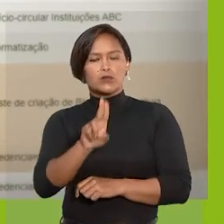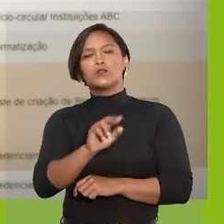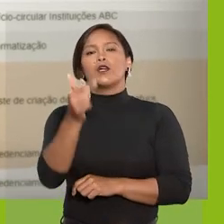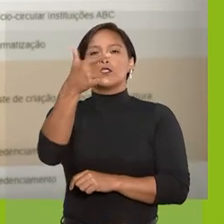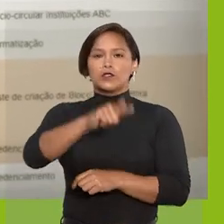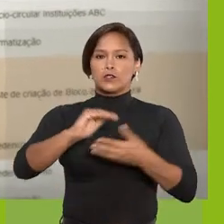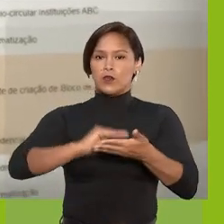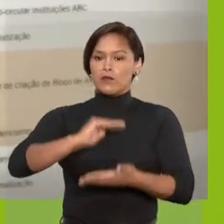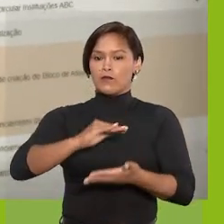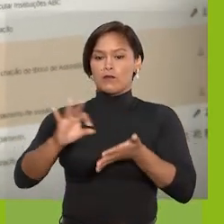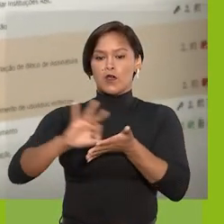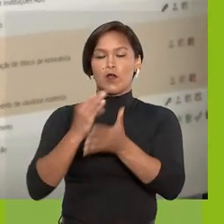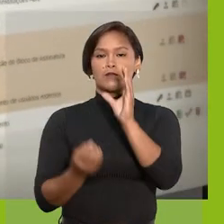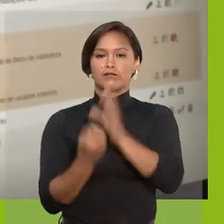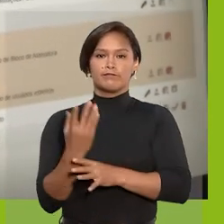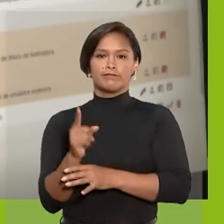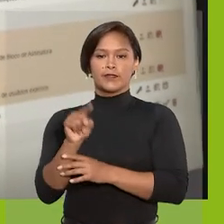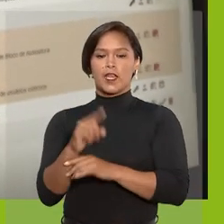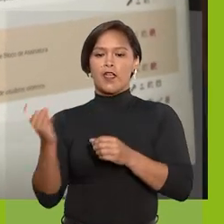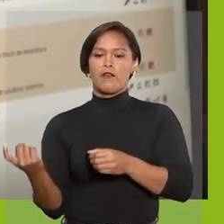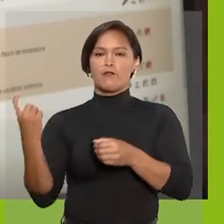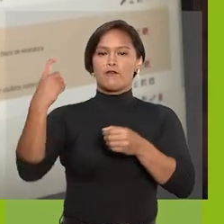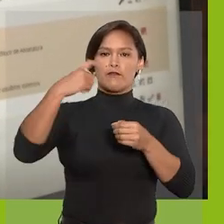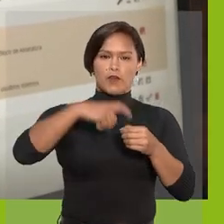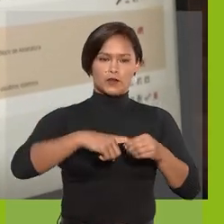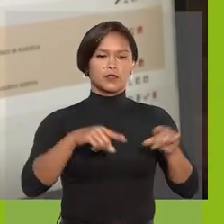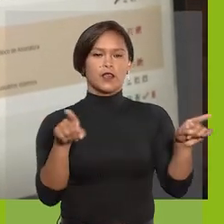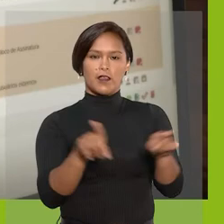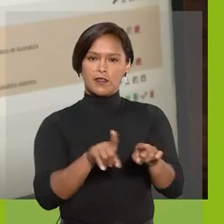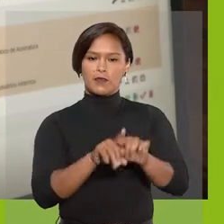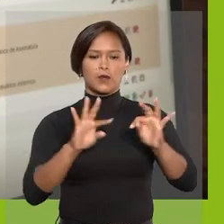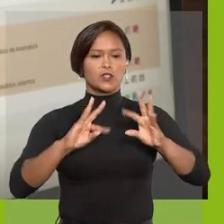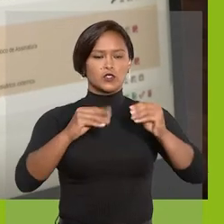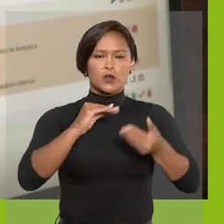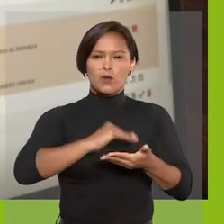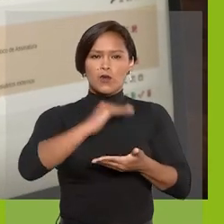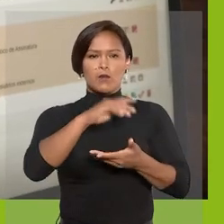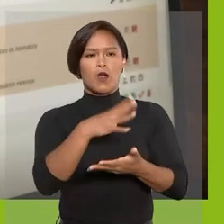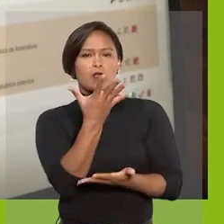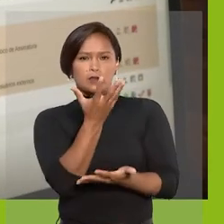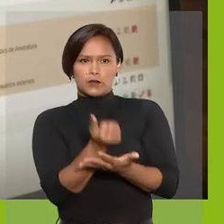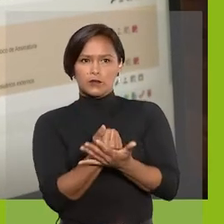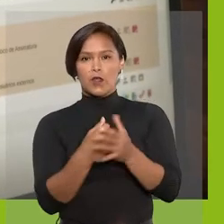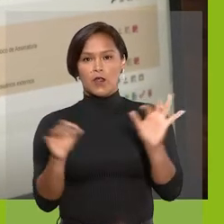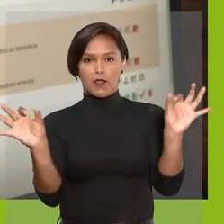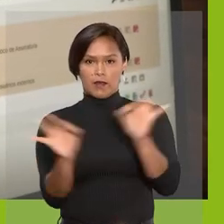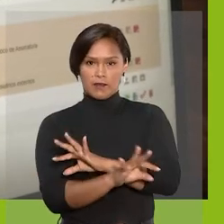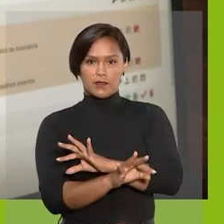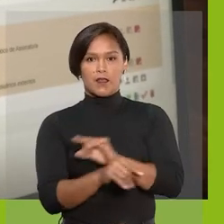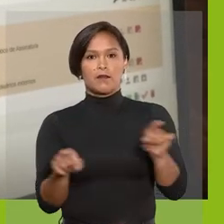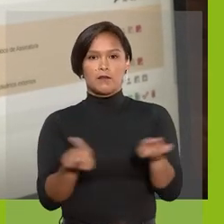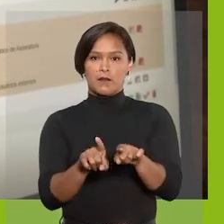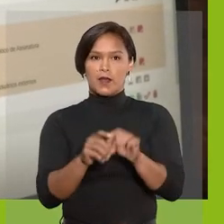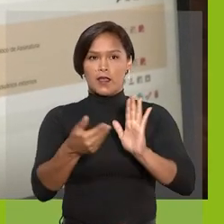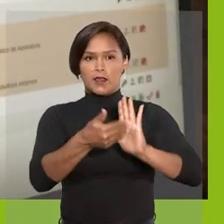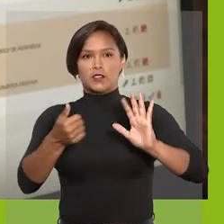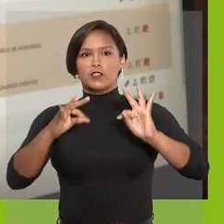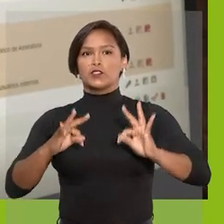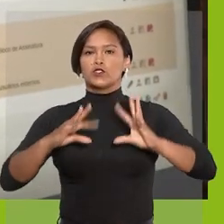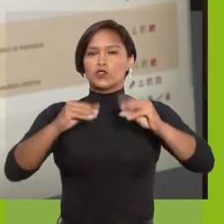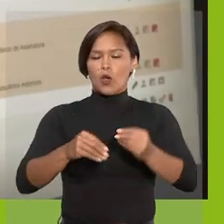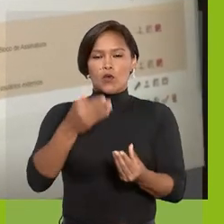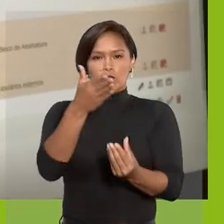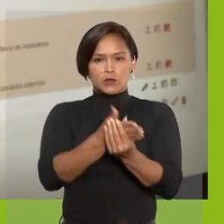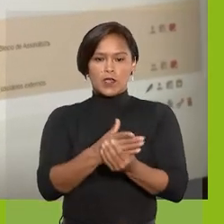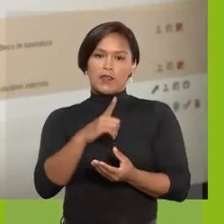blocos de assinatura criados, retornados e os que tiveram a sua disponibilização cancelada. Basta retirar todos os